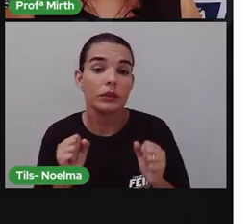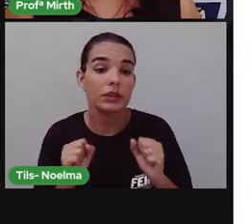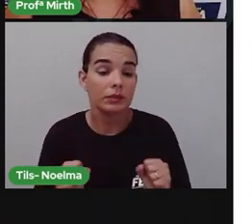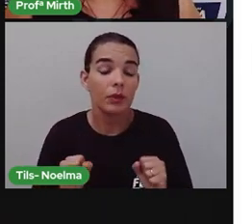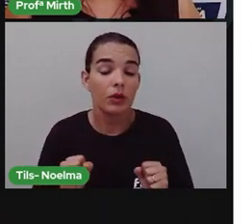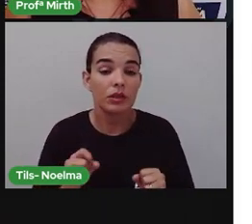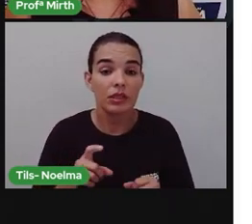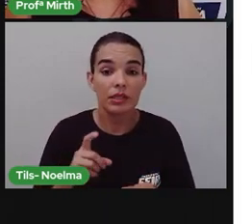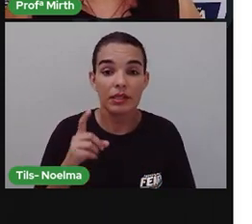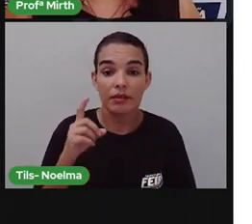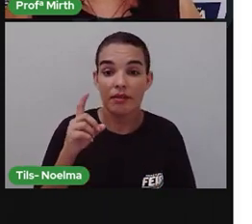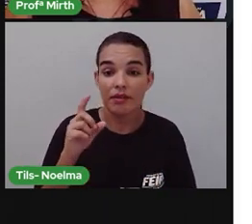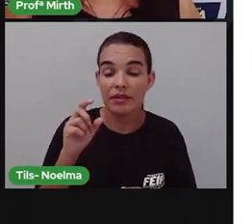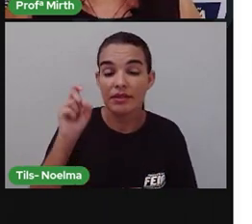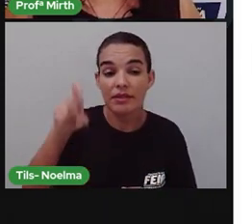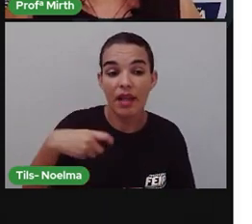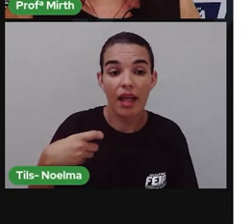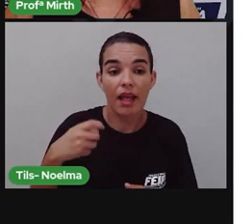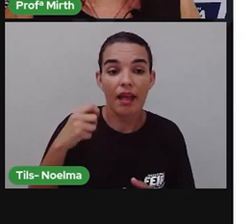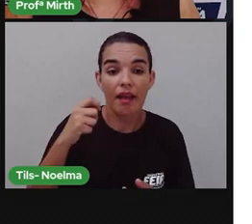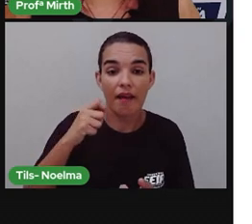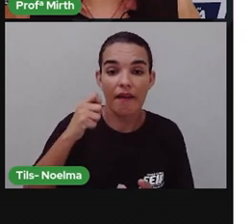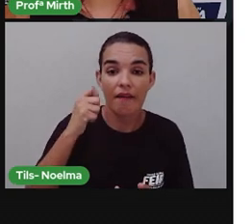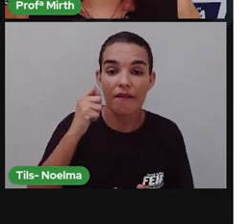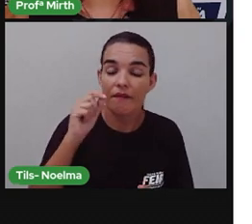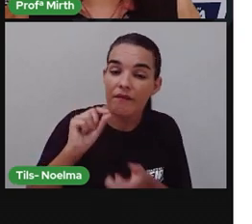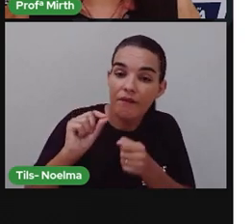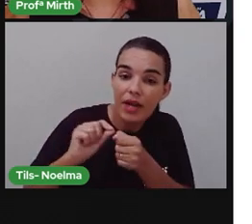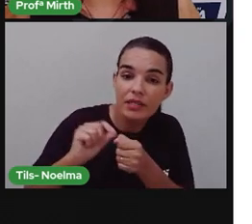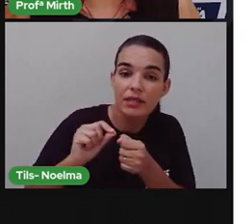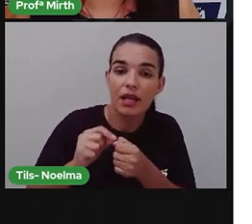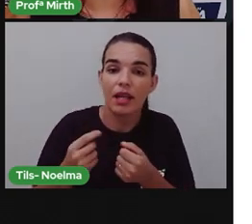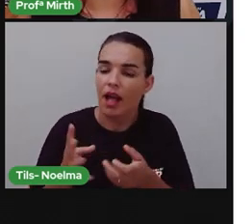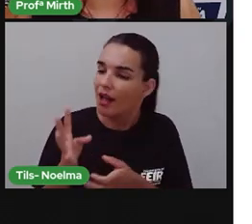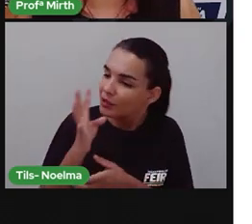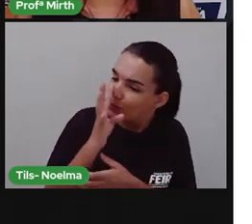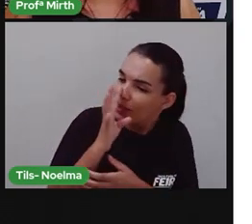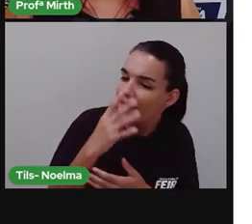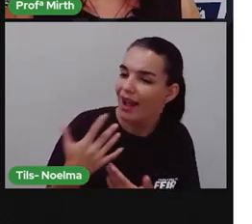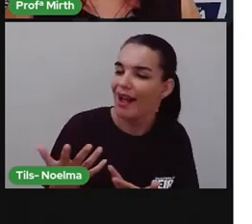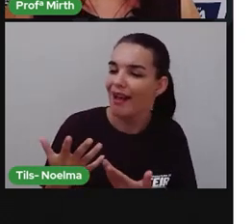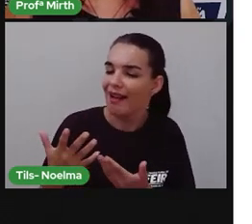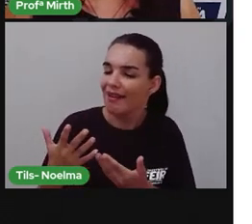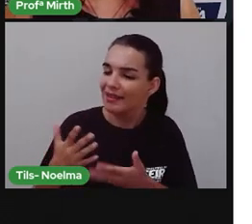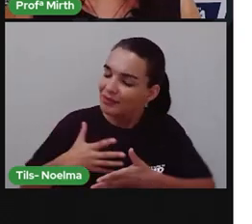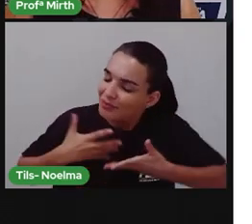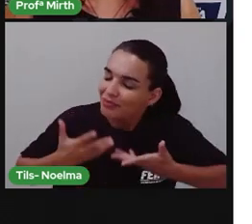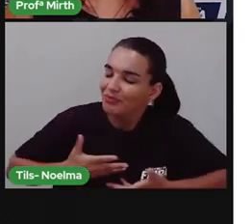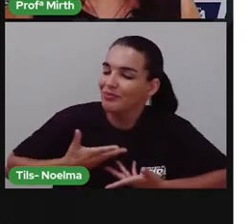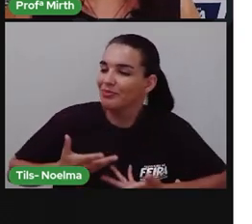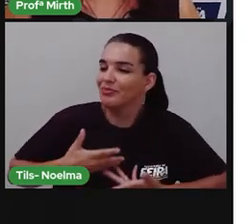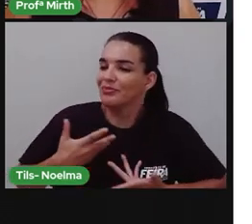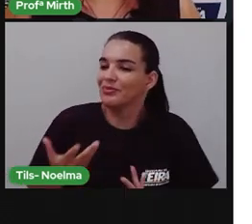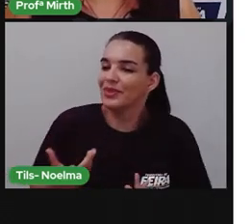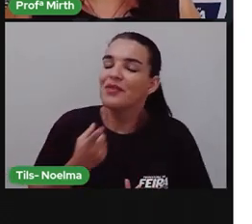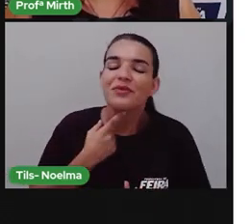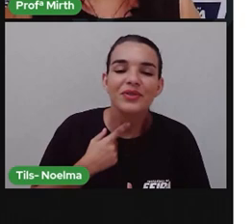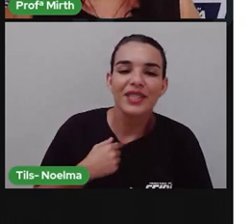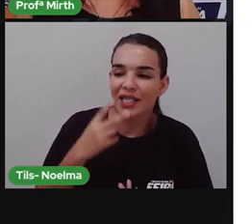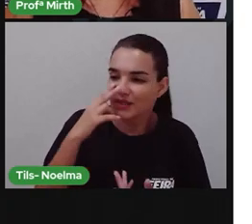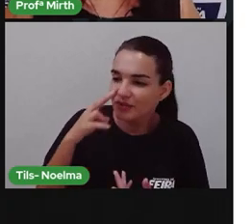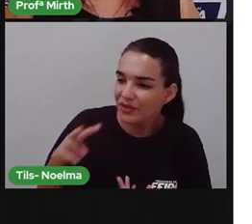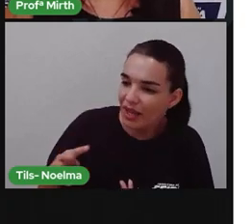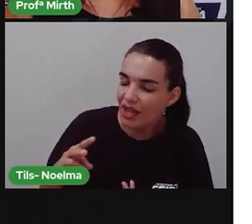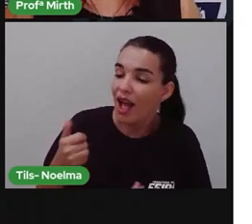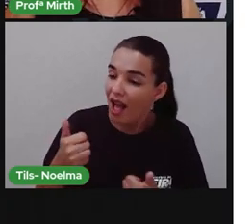com um ato, né? Ali de admiração, né? De estímulo. A gente, por exemplo, se a gente for analisar